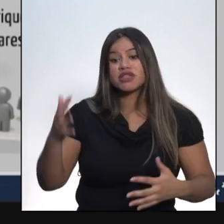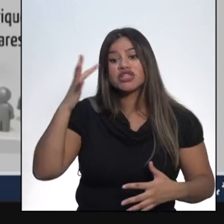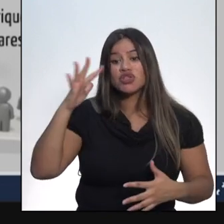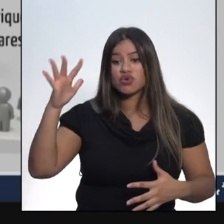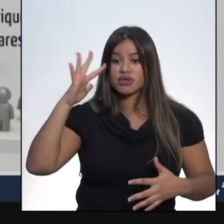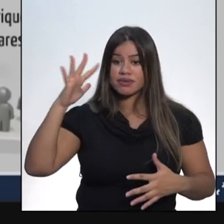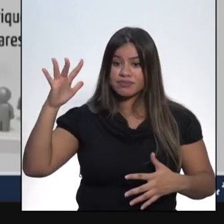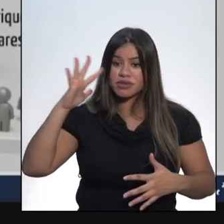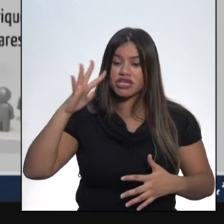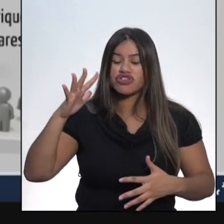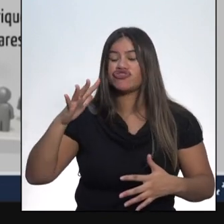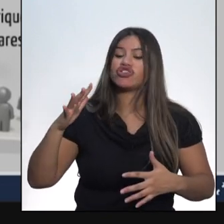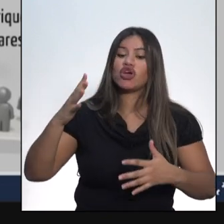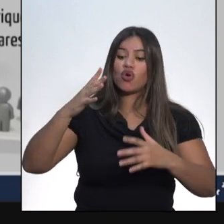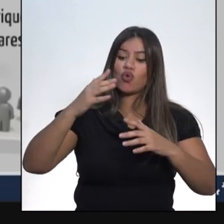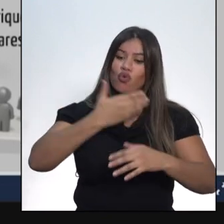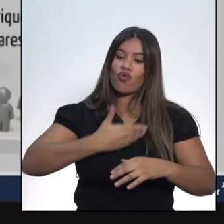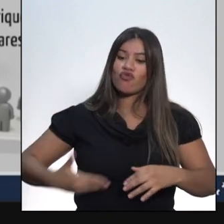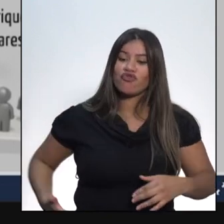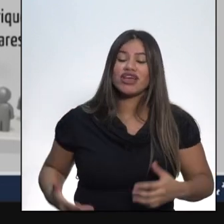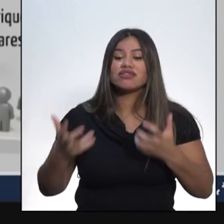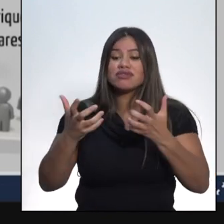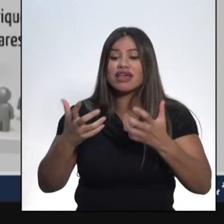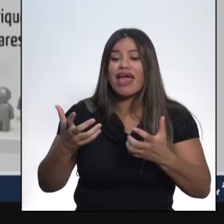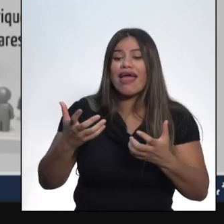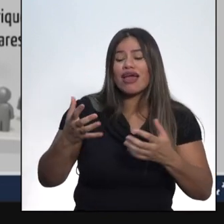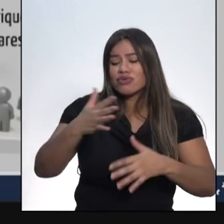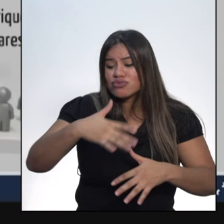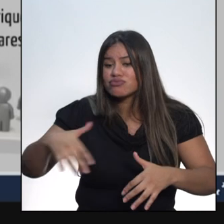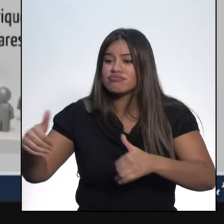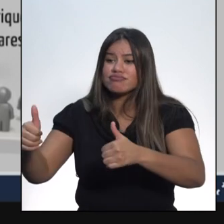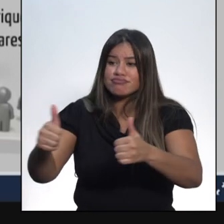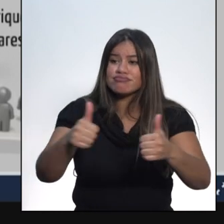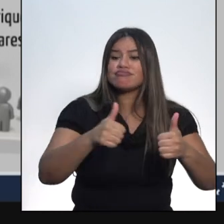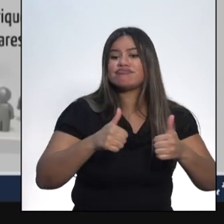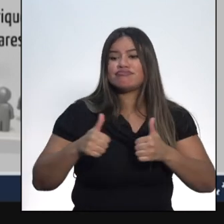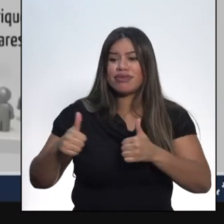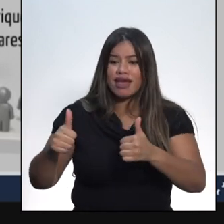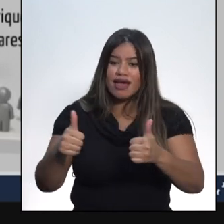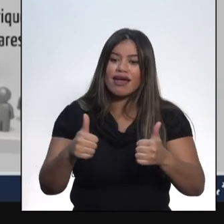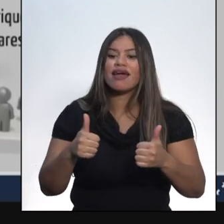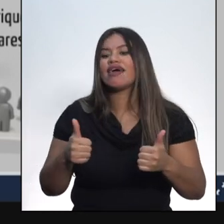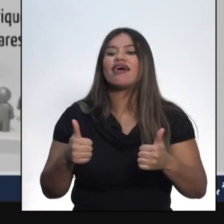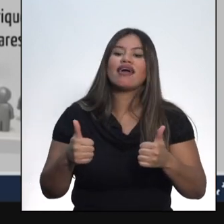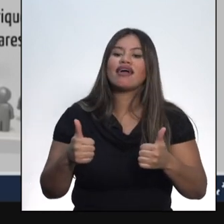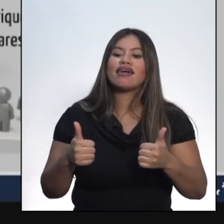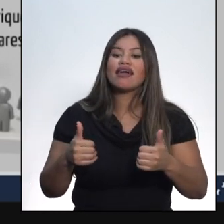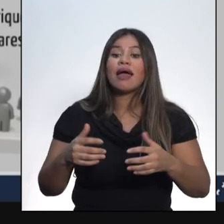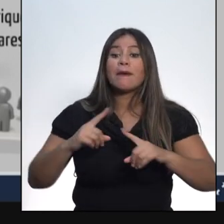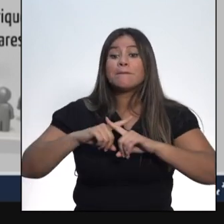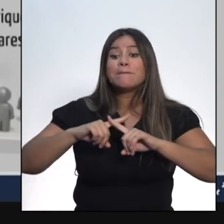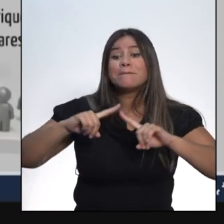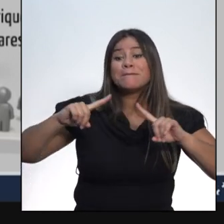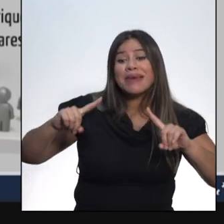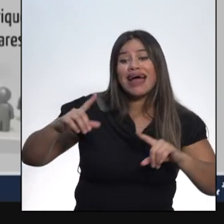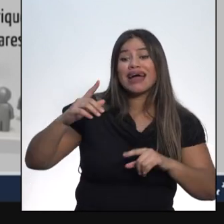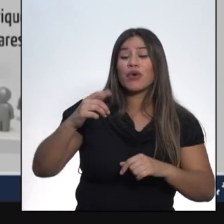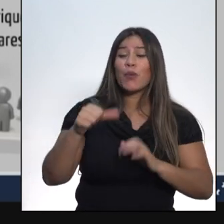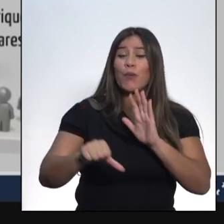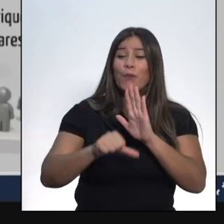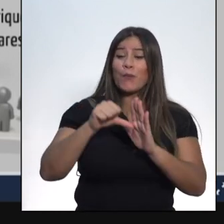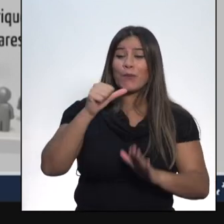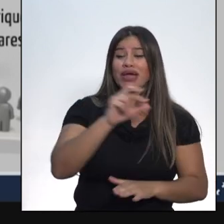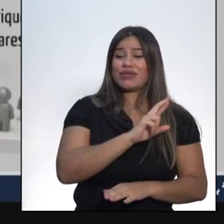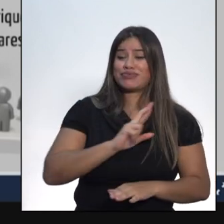o bem comum, o interesse coletivo. Porém, o nosso primeiro governo republicano foi